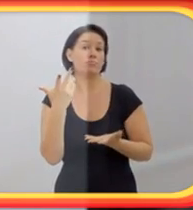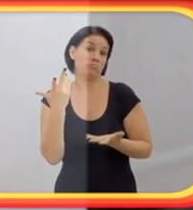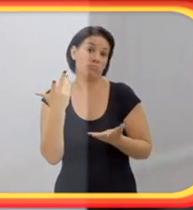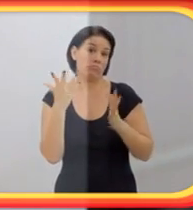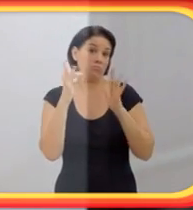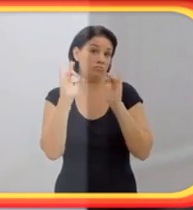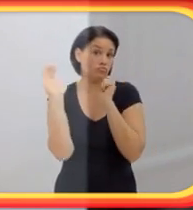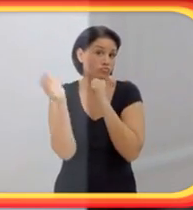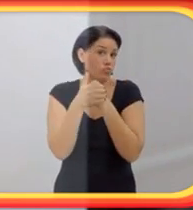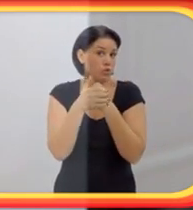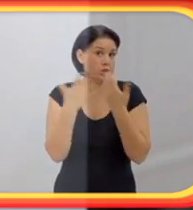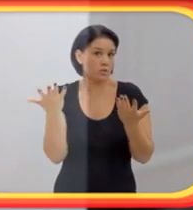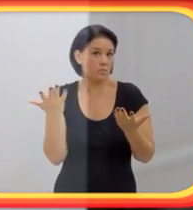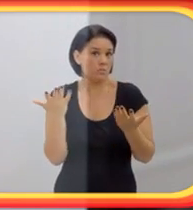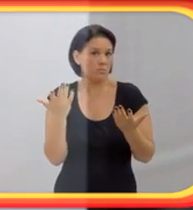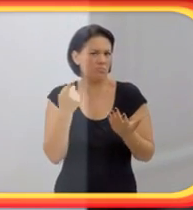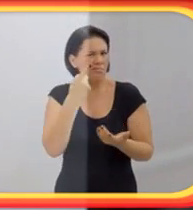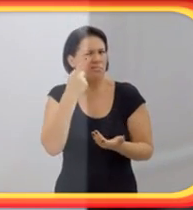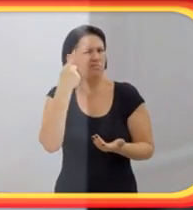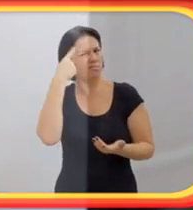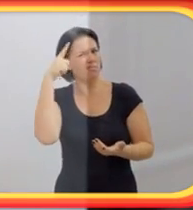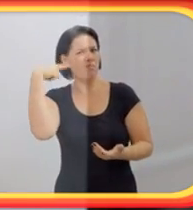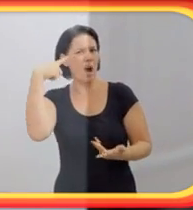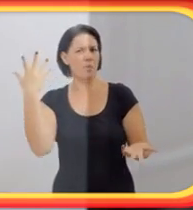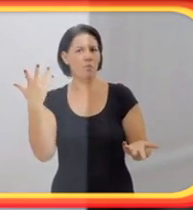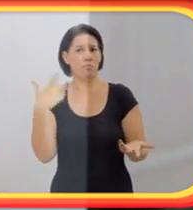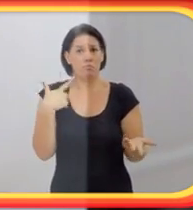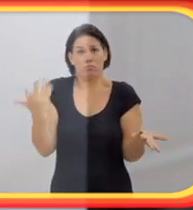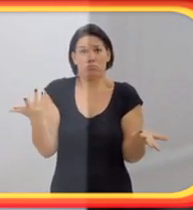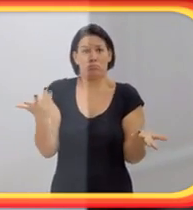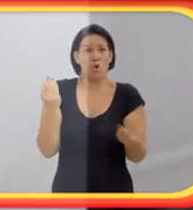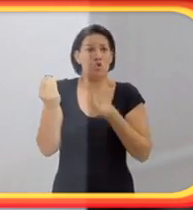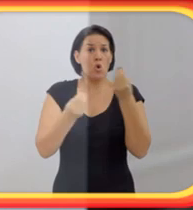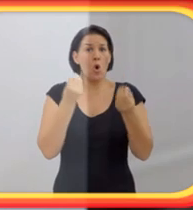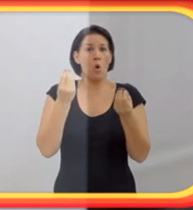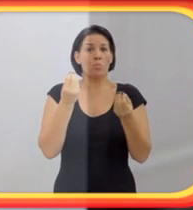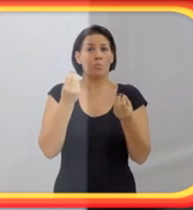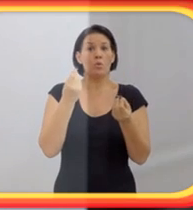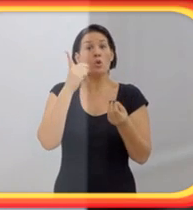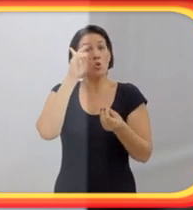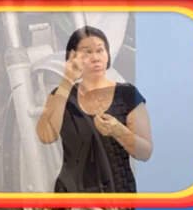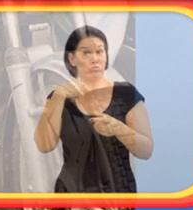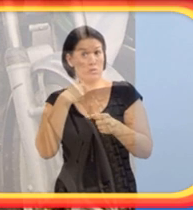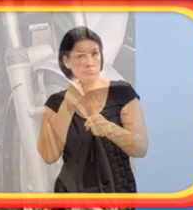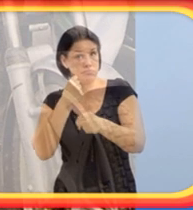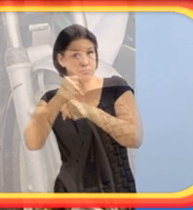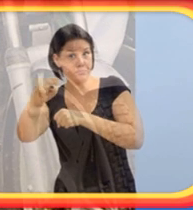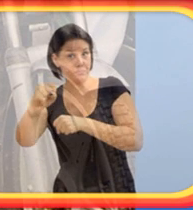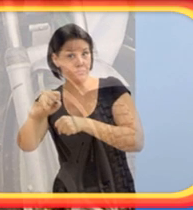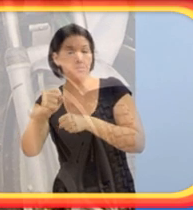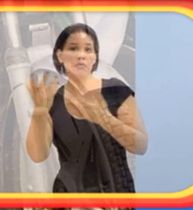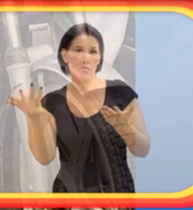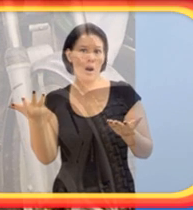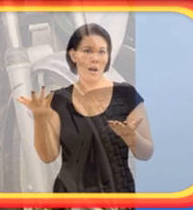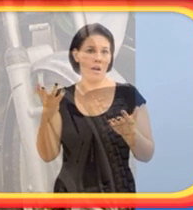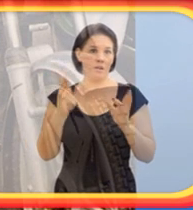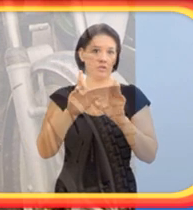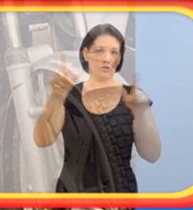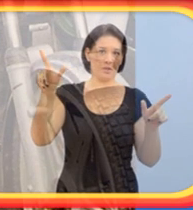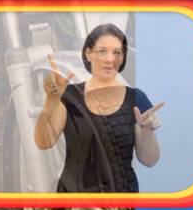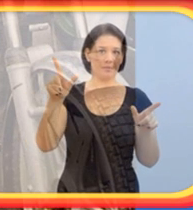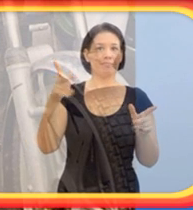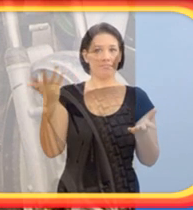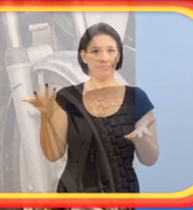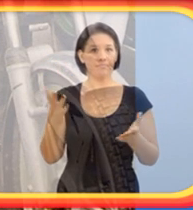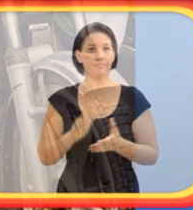escondido? Ele disse, tu está louca? Eu falei, não. O dia que eu tiver que terminar contigo, vai ser a Sandra que vai terminar o namoro. Logo depois o triciclo